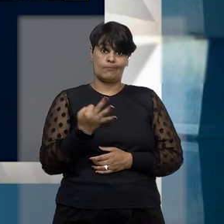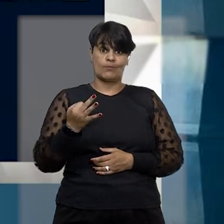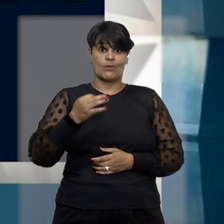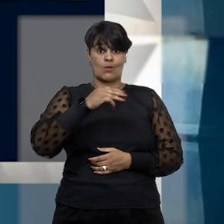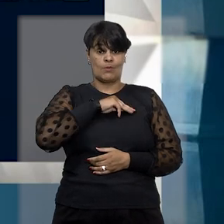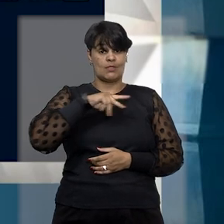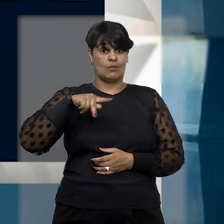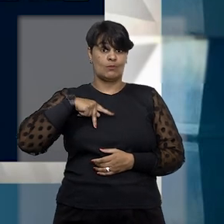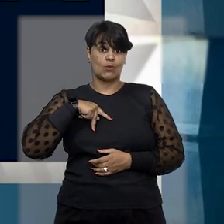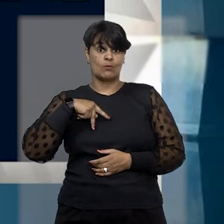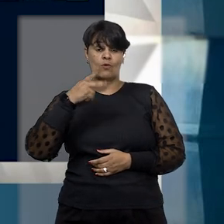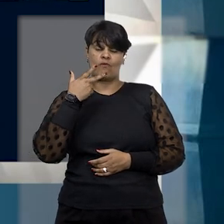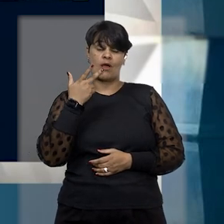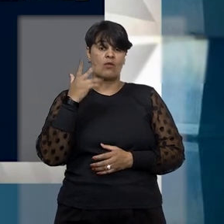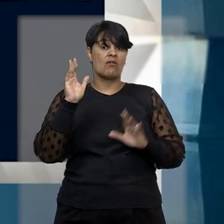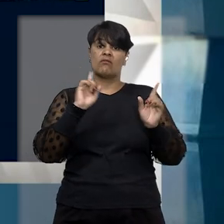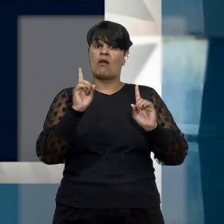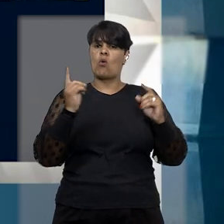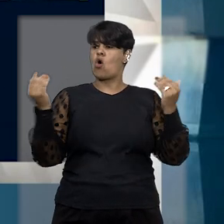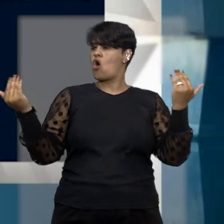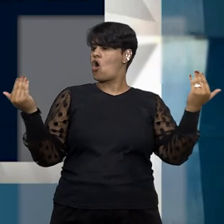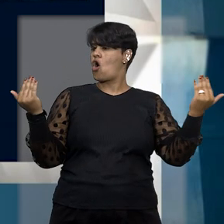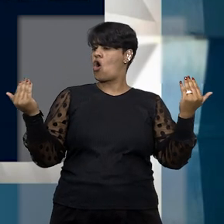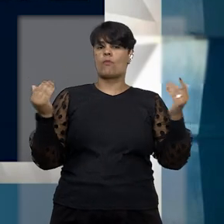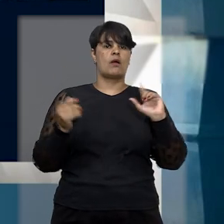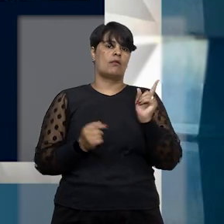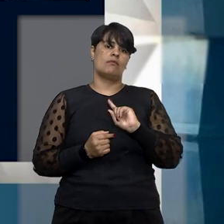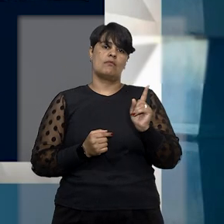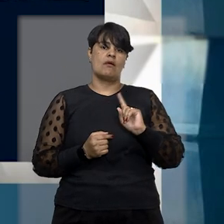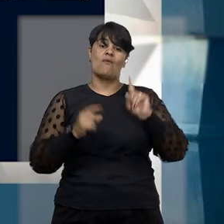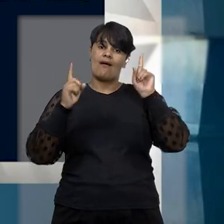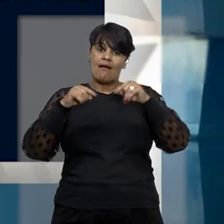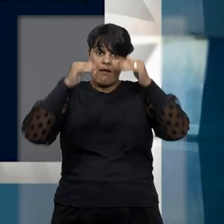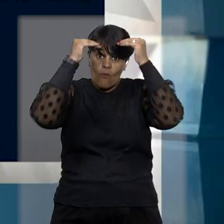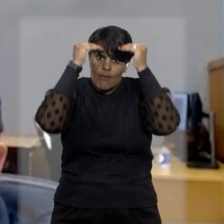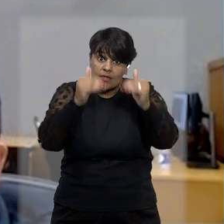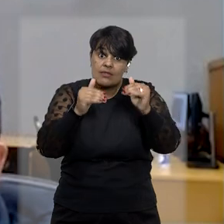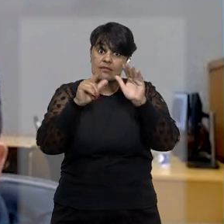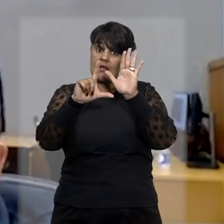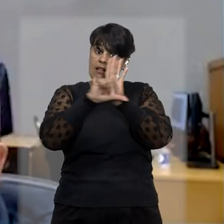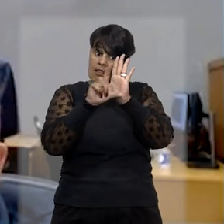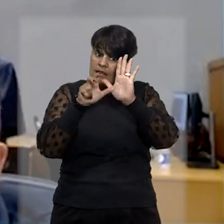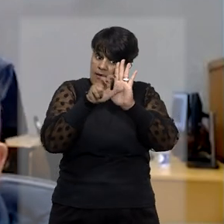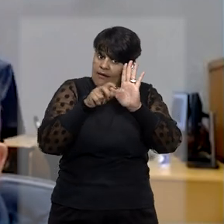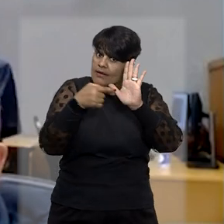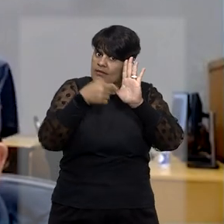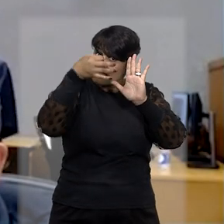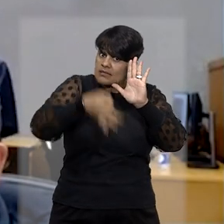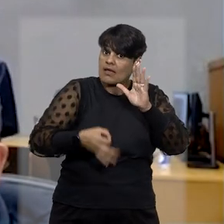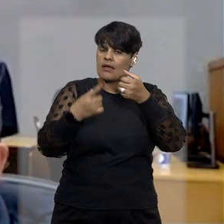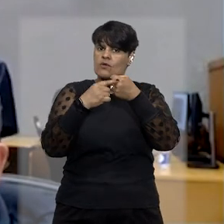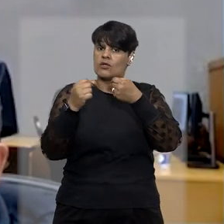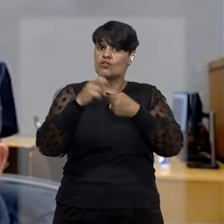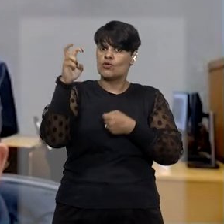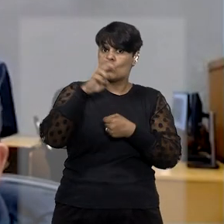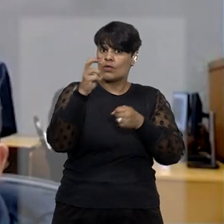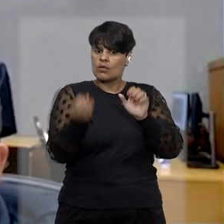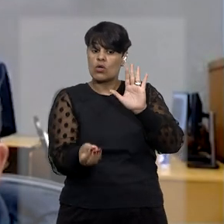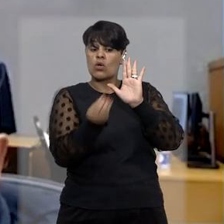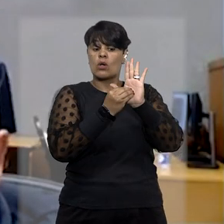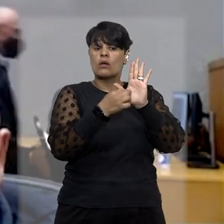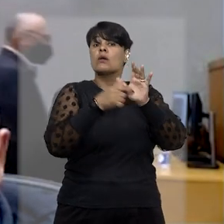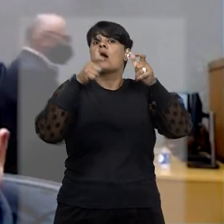que não se trata de fazer analogia, mas de aplicar o texto da Lei Maria da Penha, que no artigo 5º, ao definir seu âmbito de